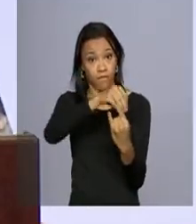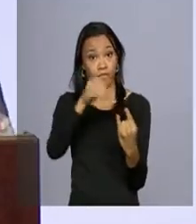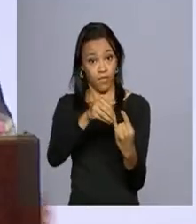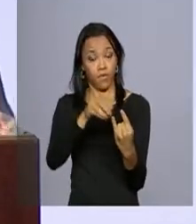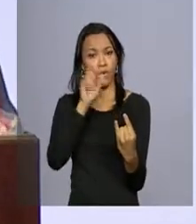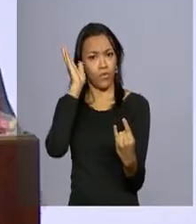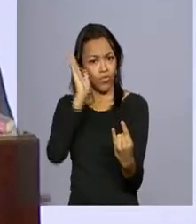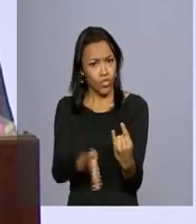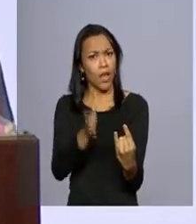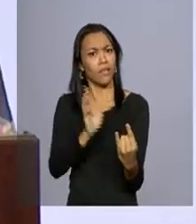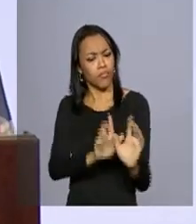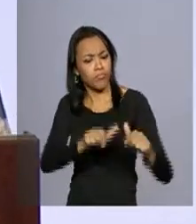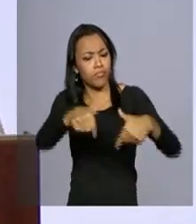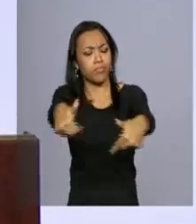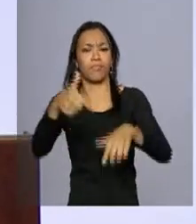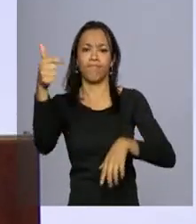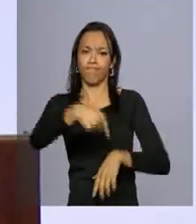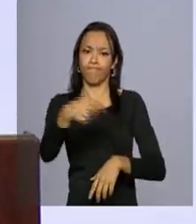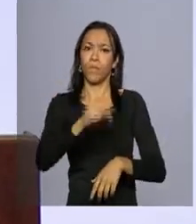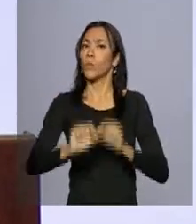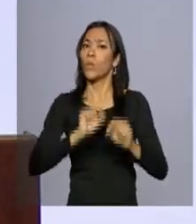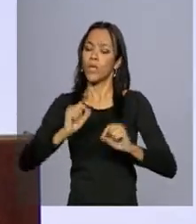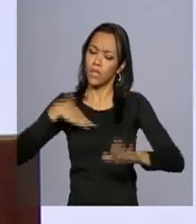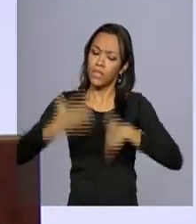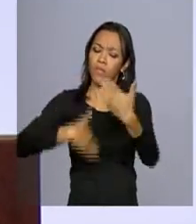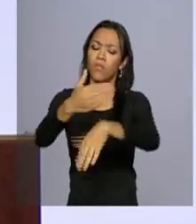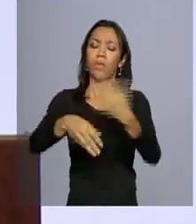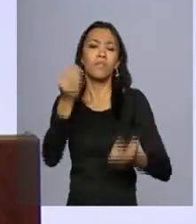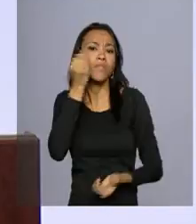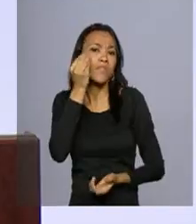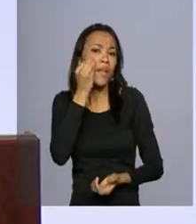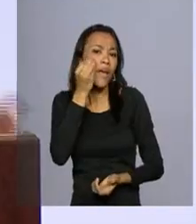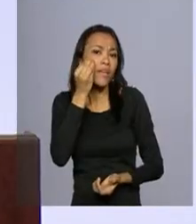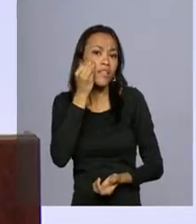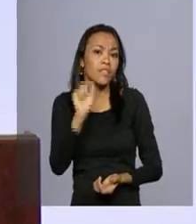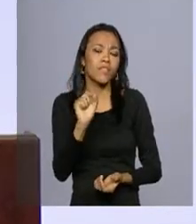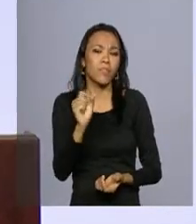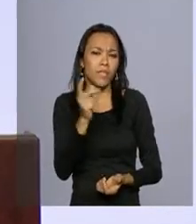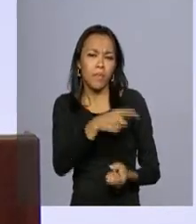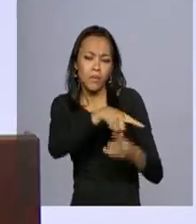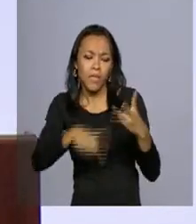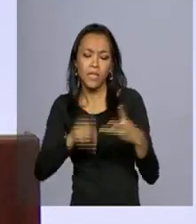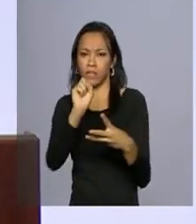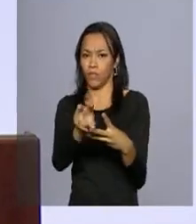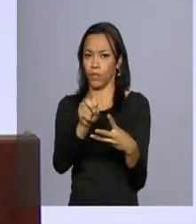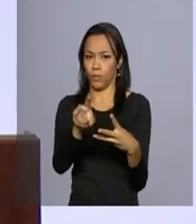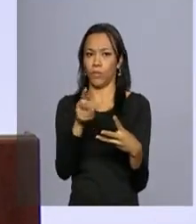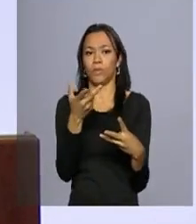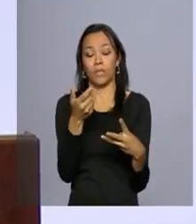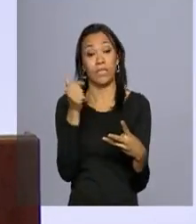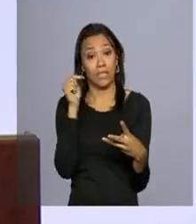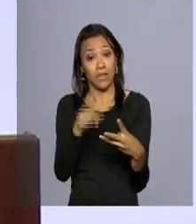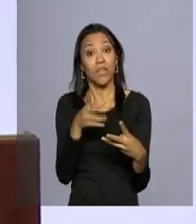está trabalhando no desenvolvimento do teste de identificação dos três vírus, o que